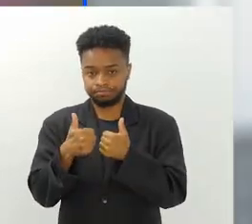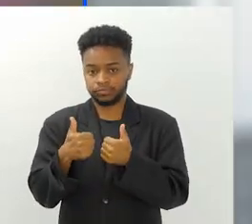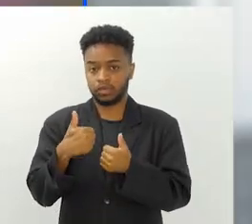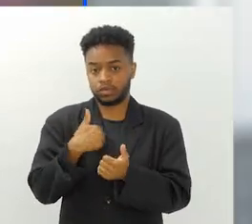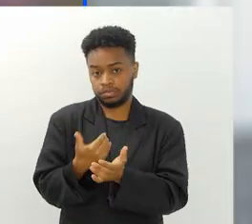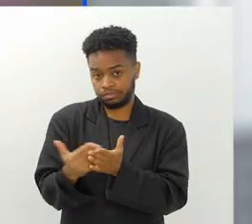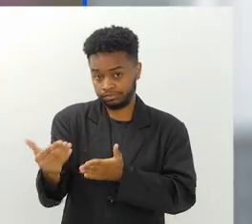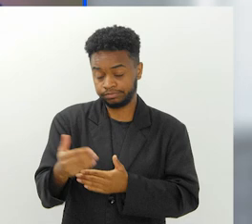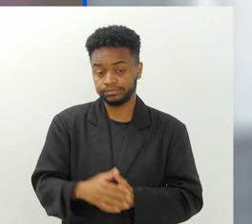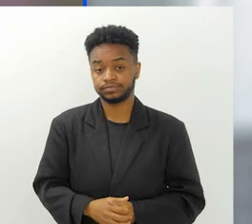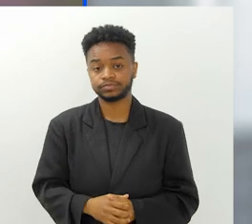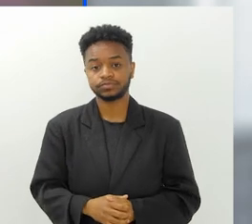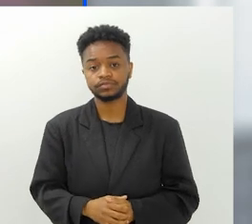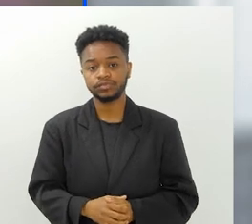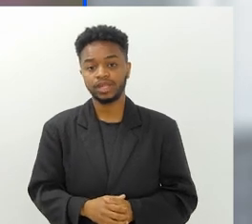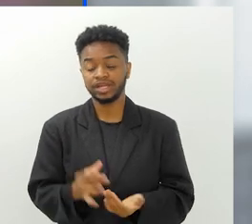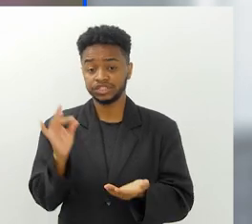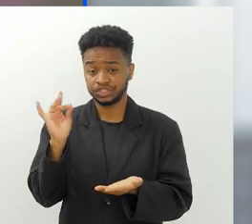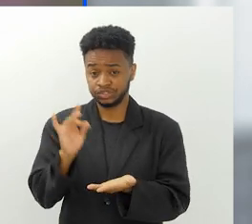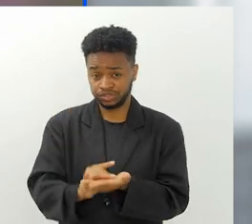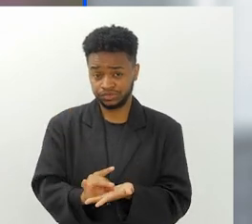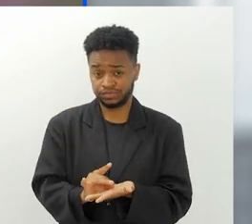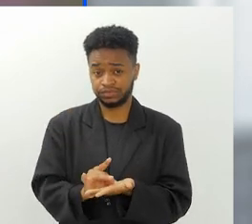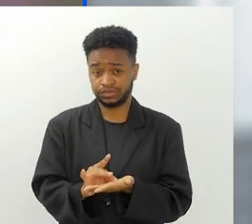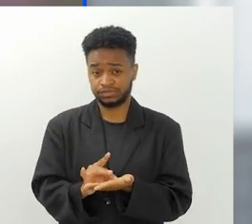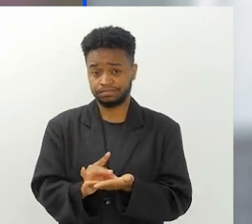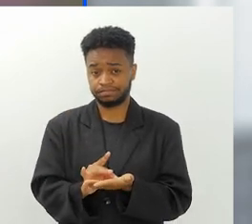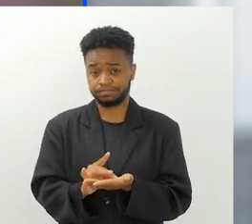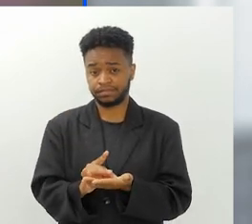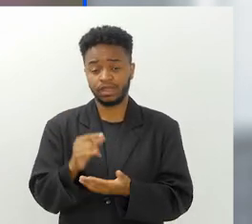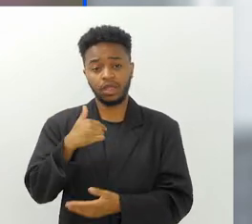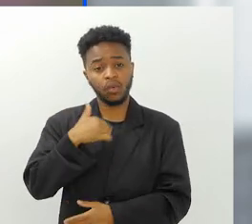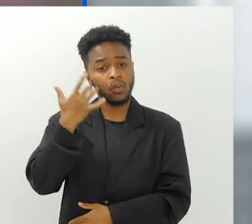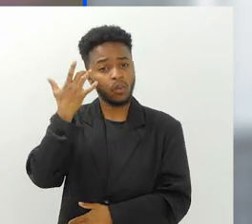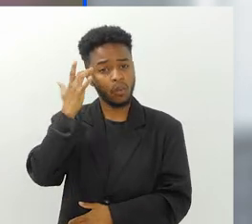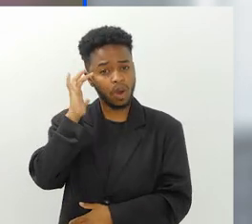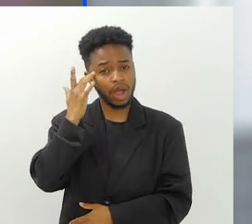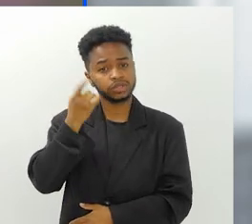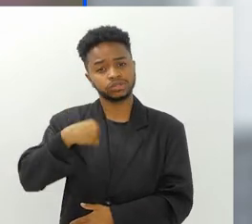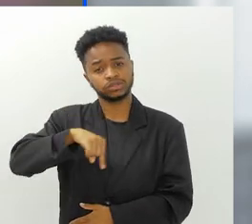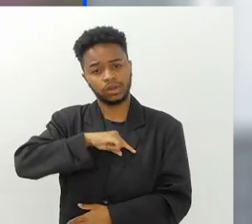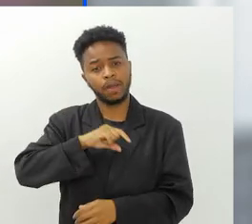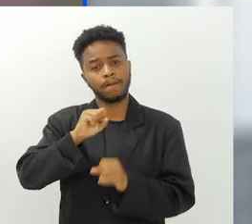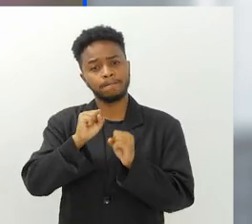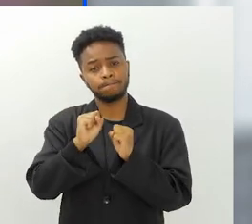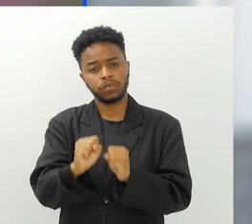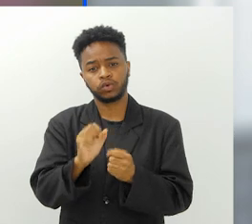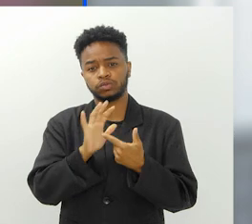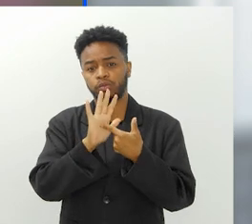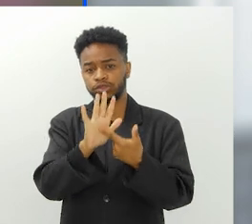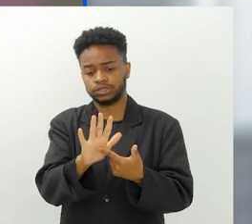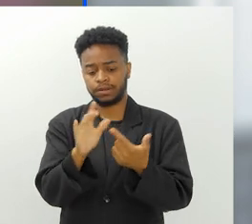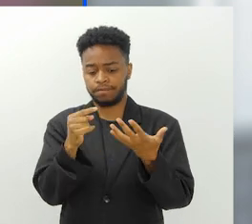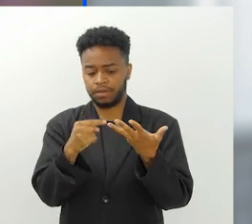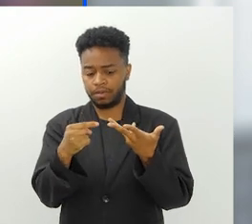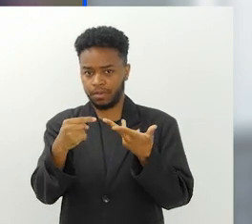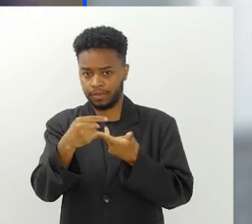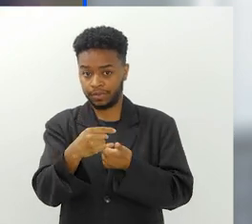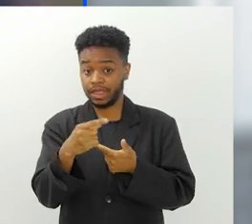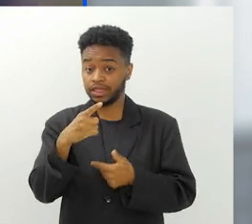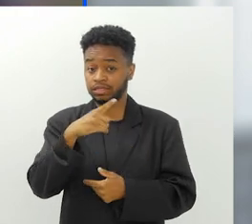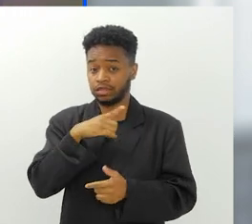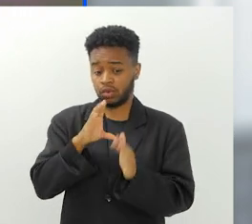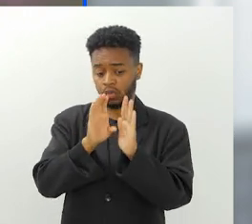Pois não. Bom, na verdade, veja, eu acho que a gente pode pontuar da seguinte forma.